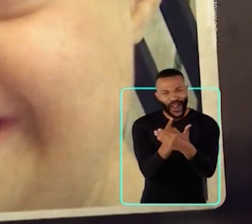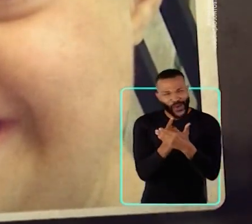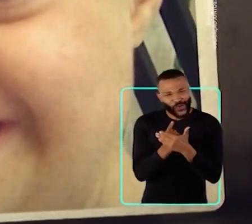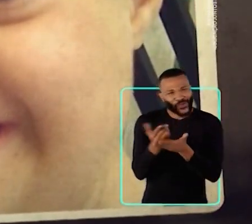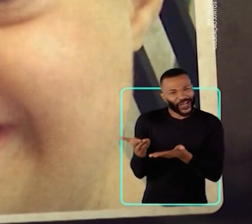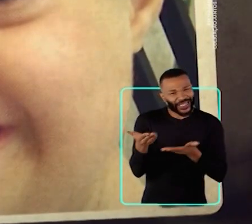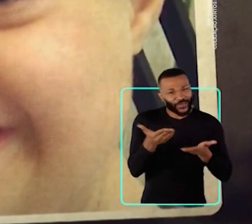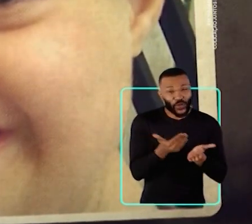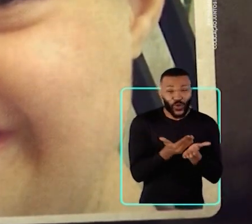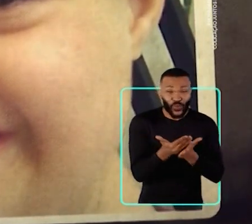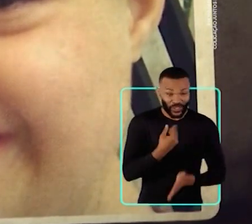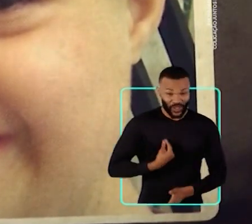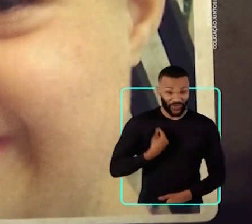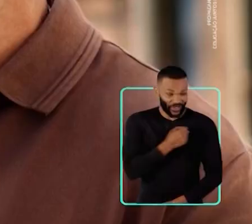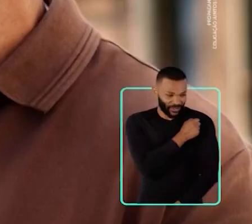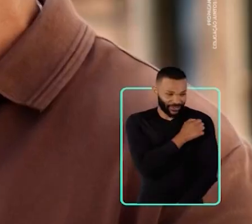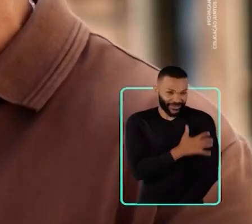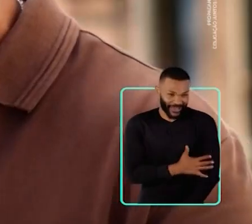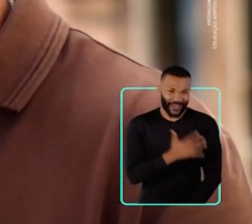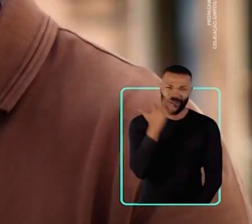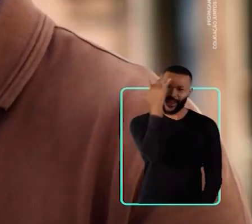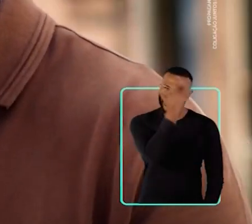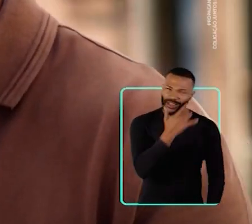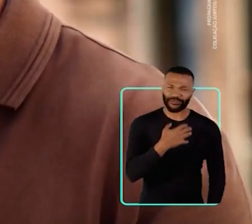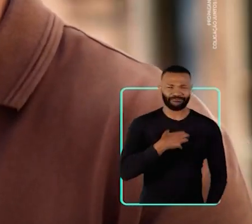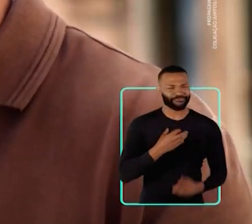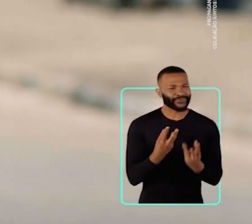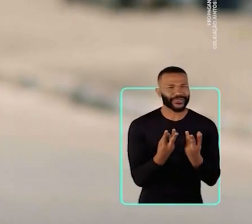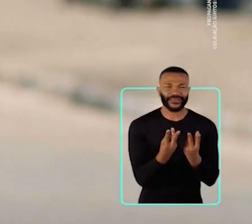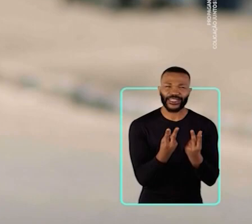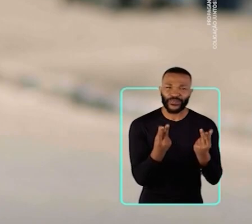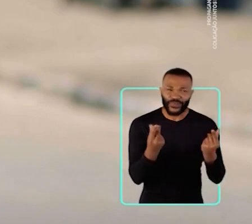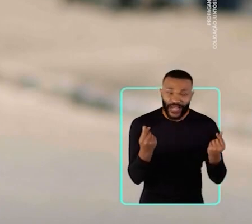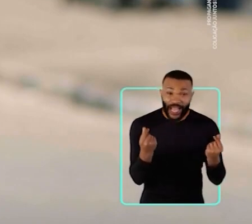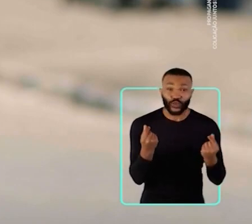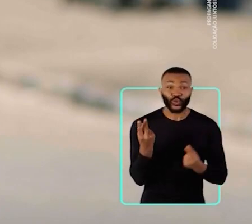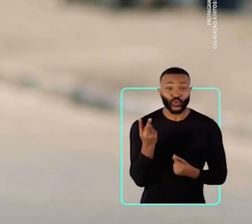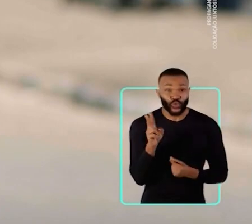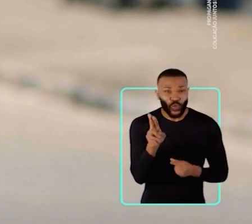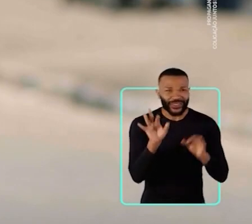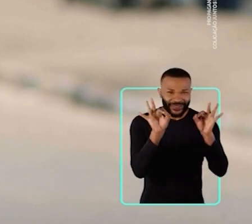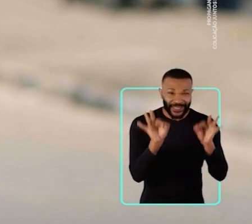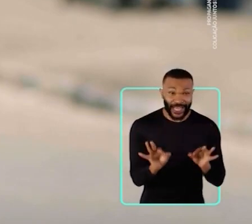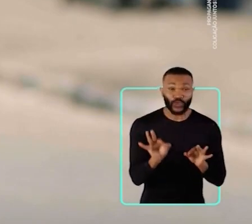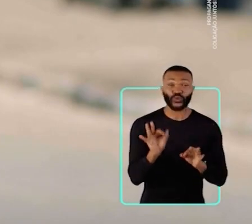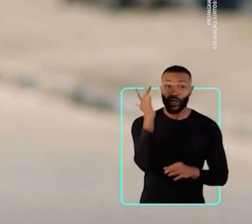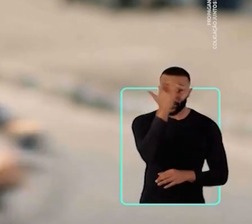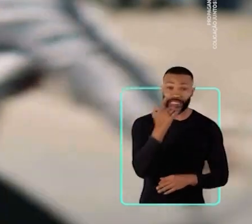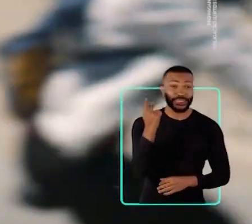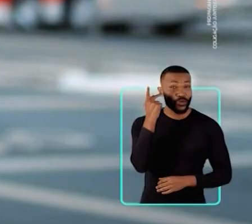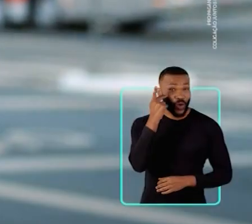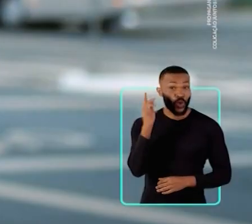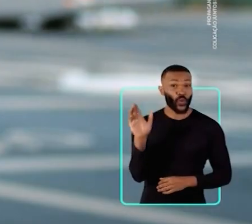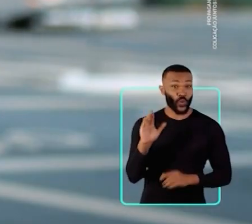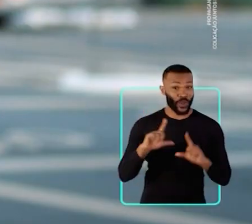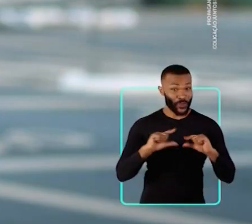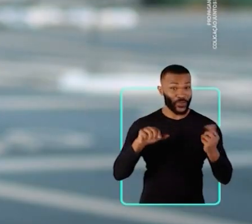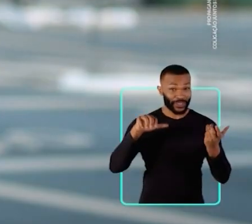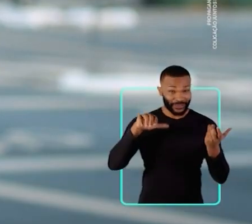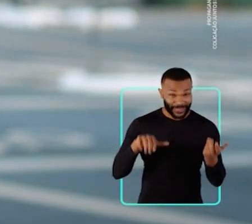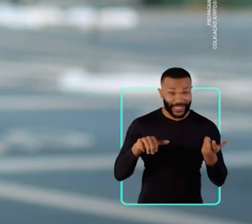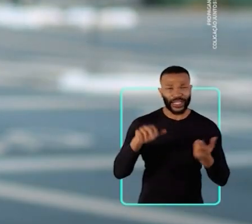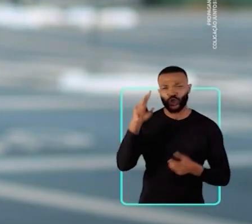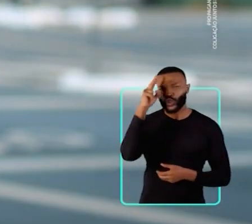recebeu ele no início da vida escolar dele. O Haddad tem essa sensibilidade. Vai dar uma dupla certo. Haddad aqui em São Paulo e Lula lá em Brasil. É um cara que